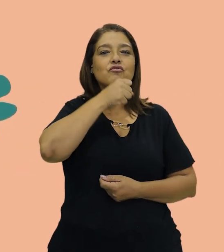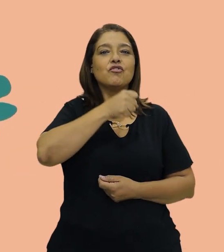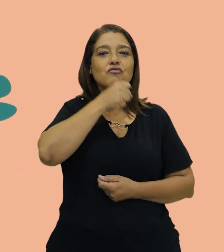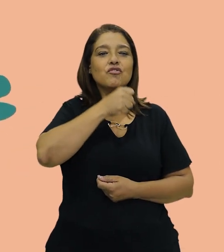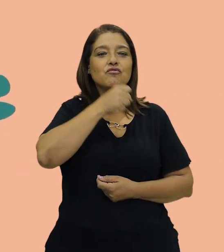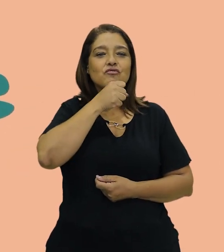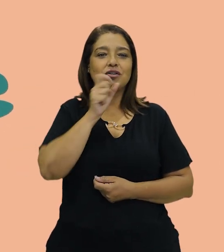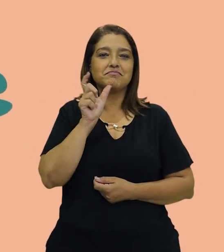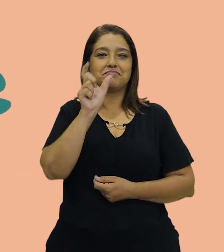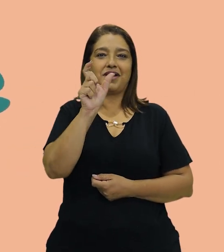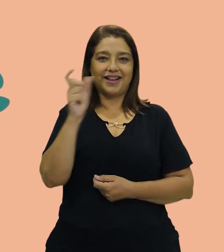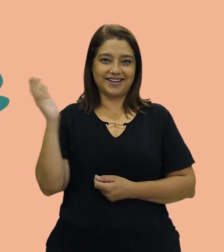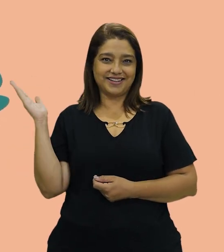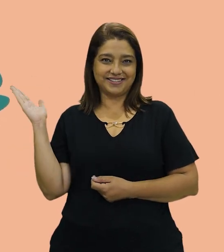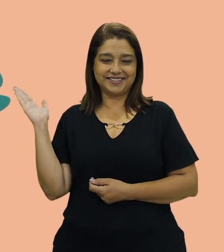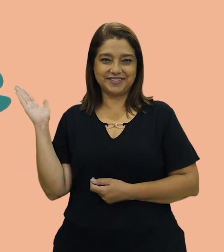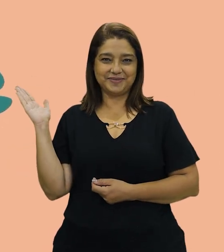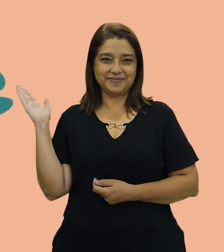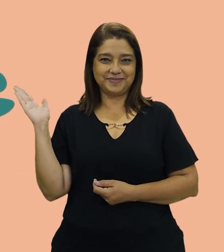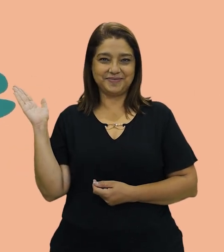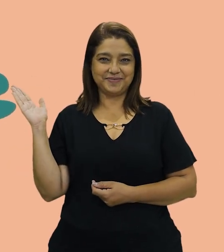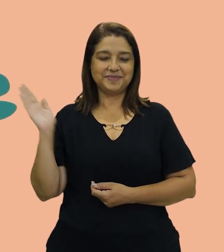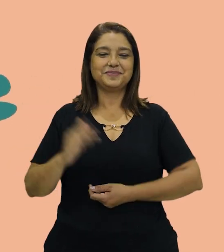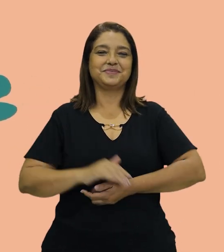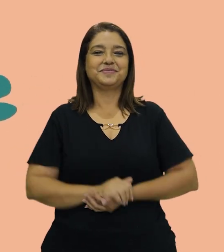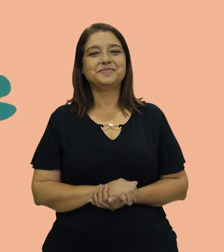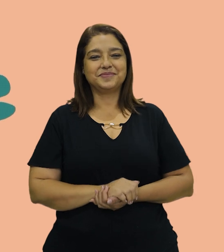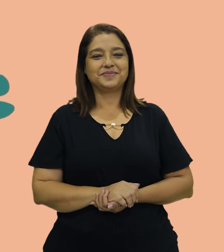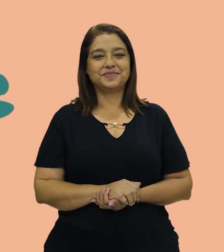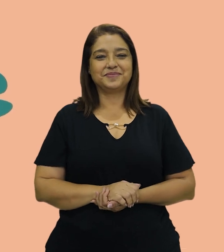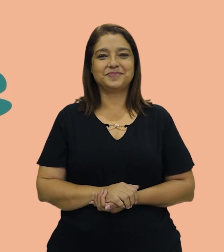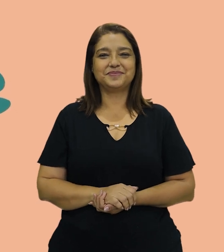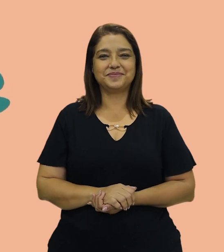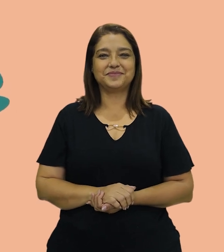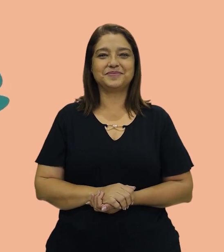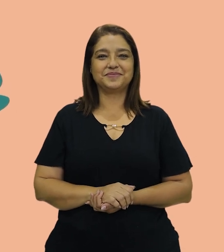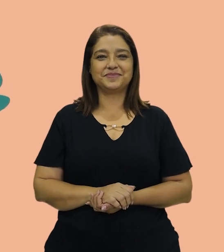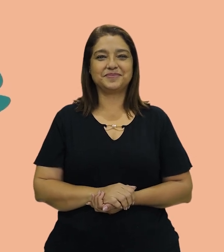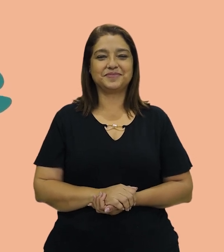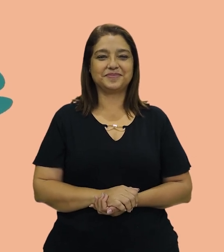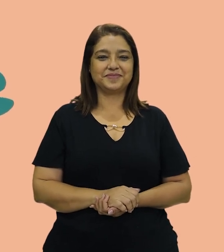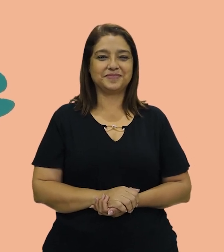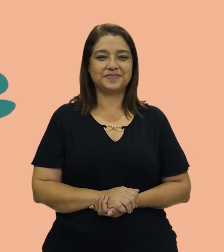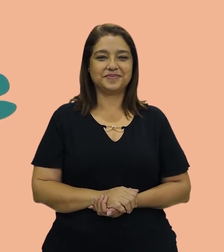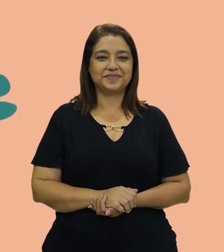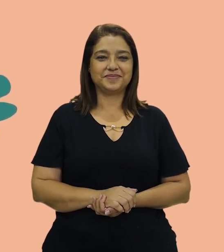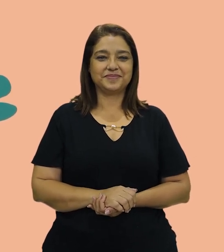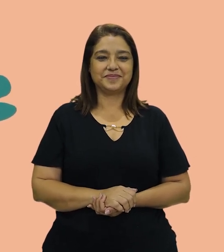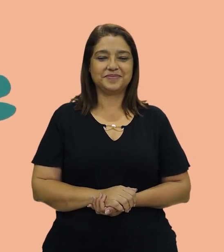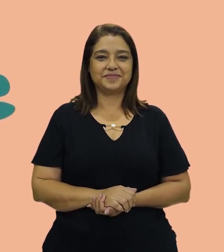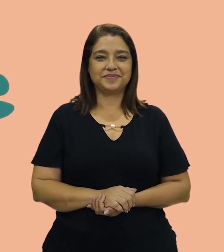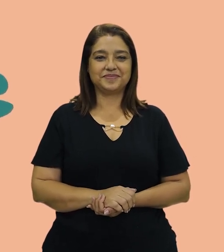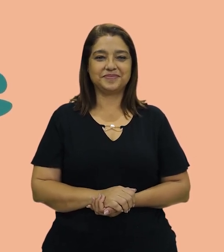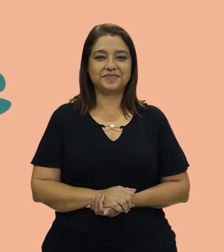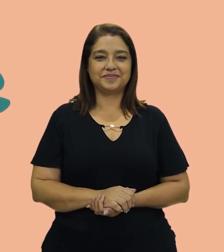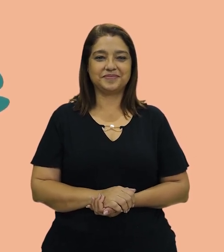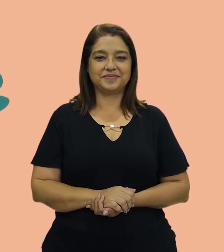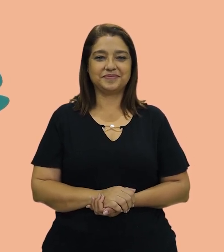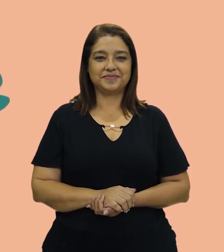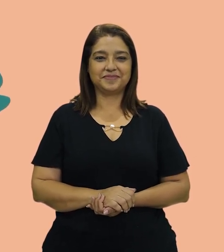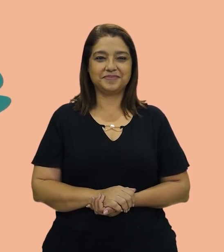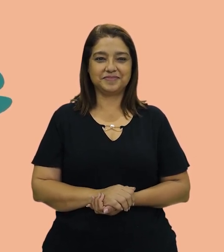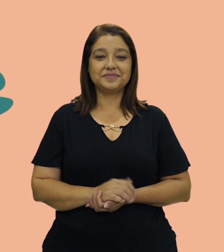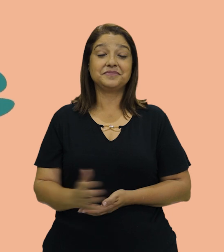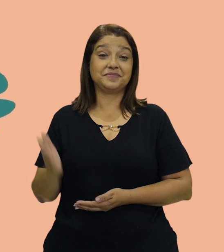Grandfather. Grandpa. Que é pra gente chamar de vovô, né? É o grandpa. Ok? Então, vamos lá.